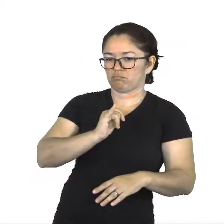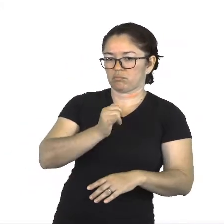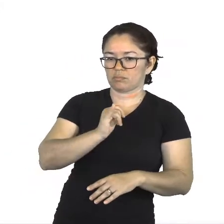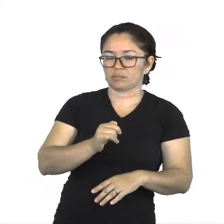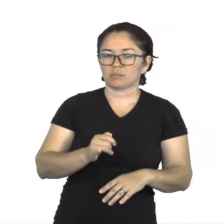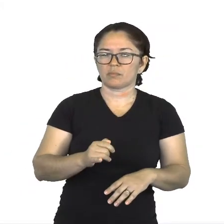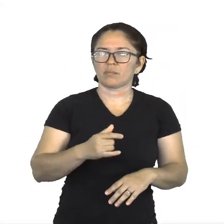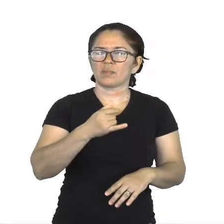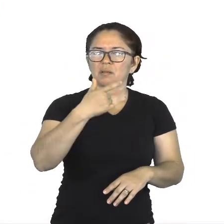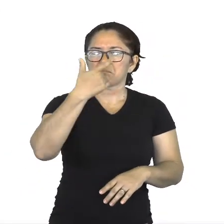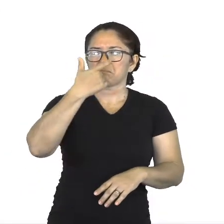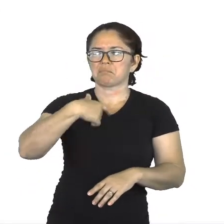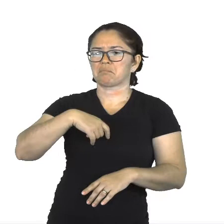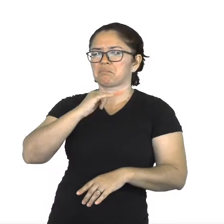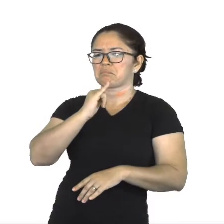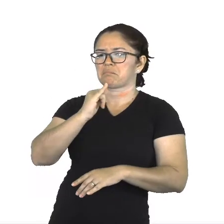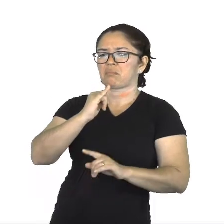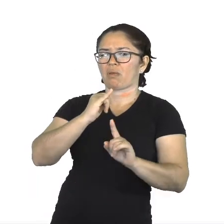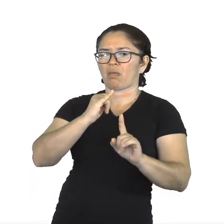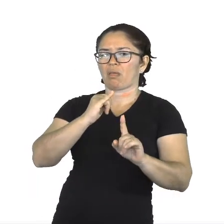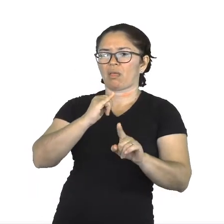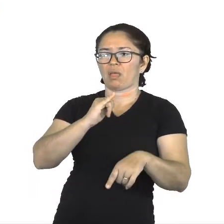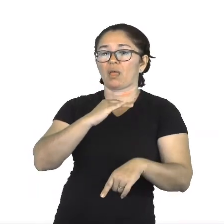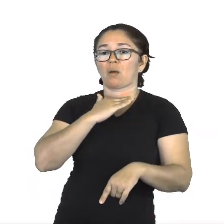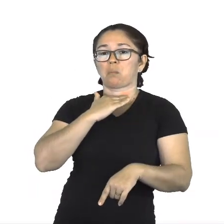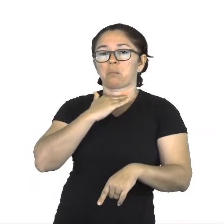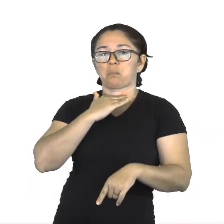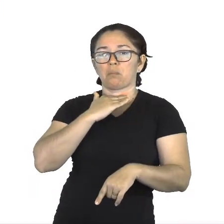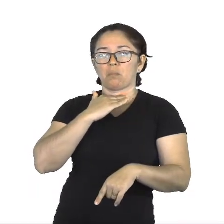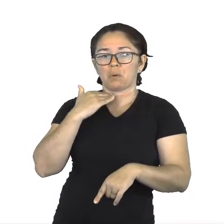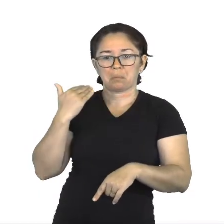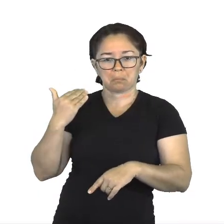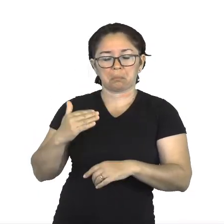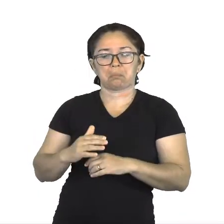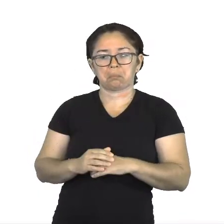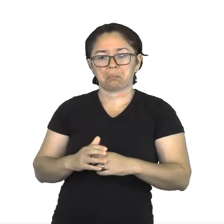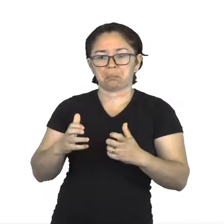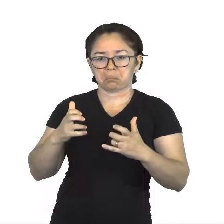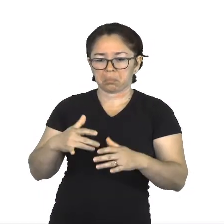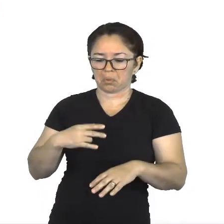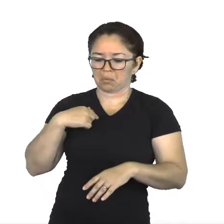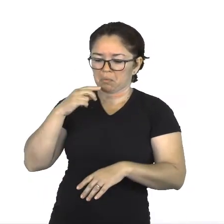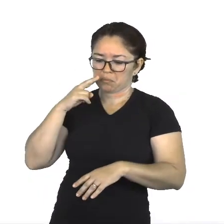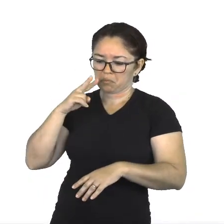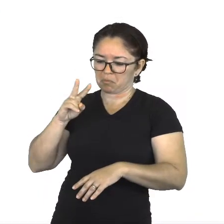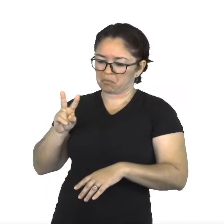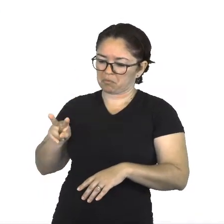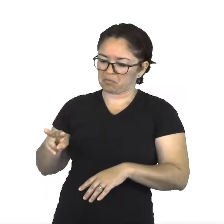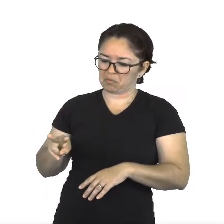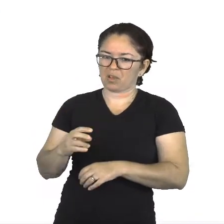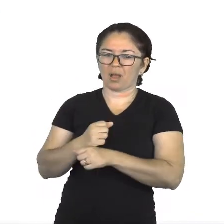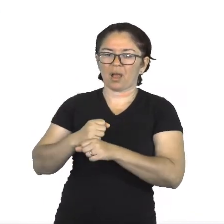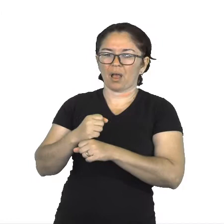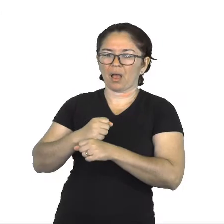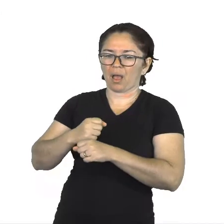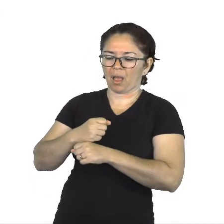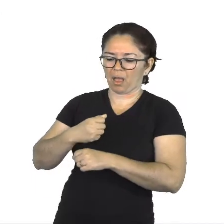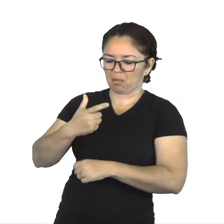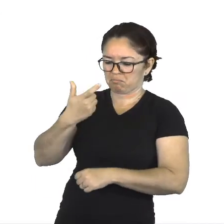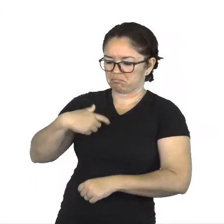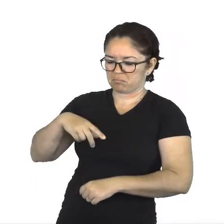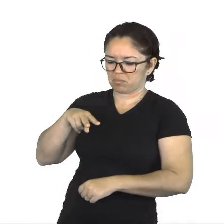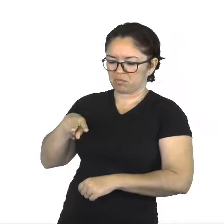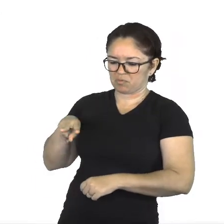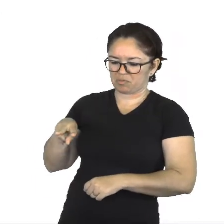encantamento pela roubadora de livros e como acompanhou a menina ao longo do tempo, depois